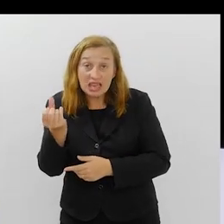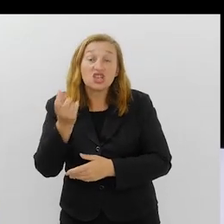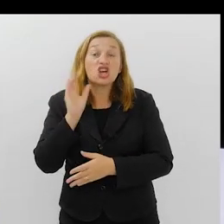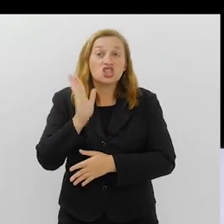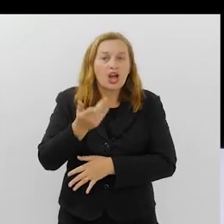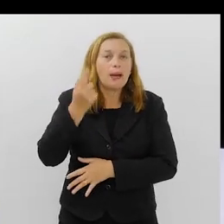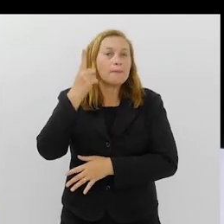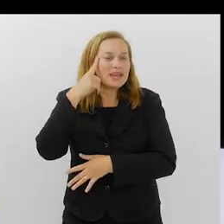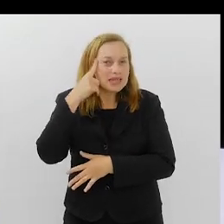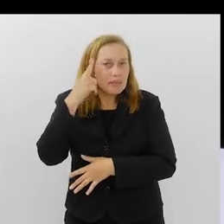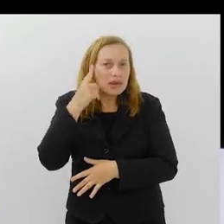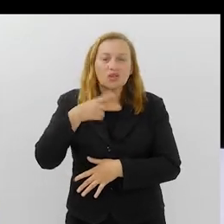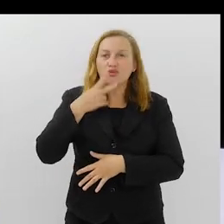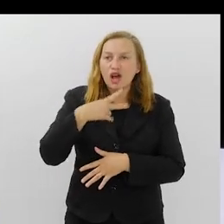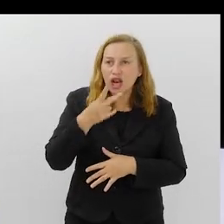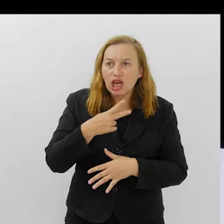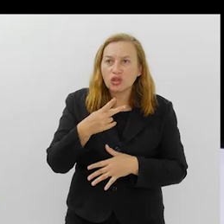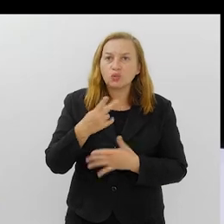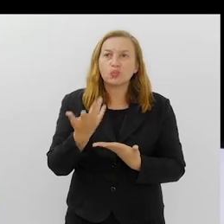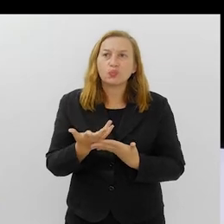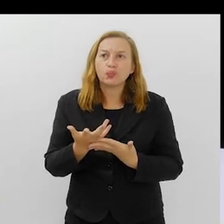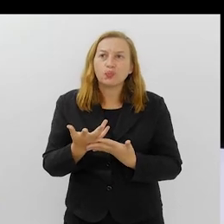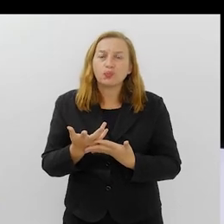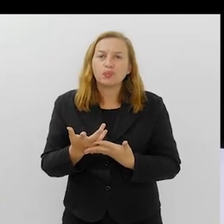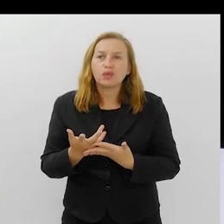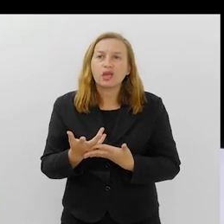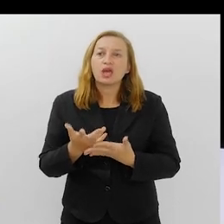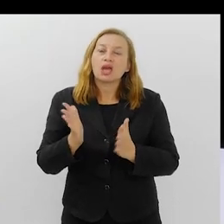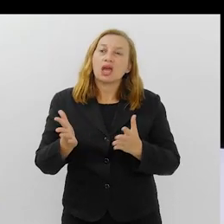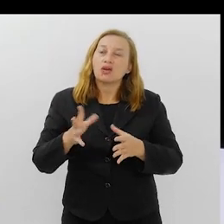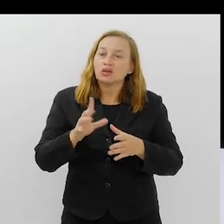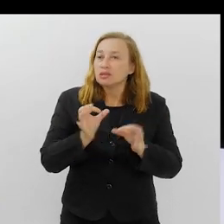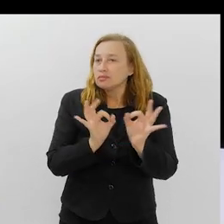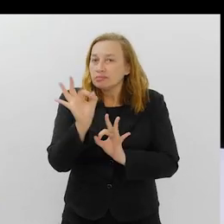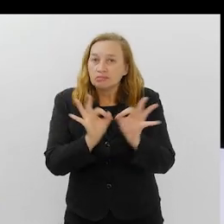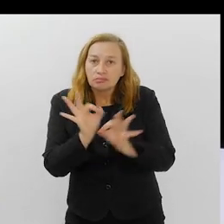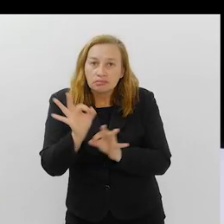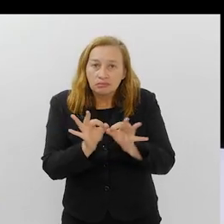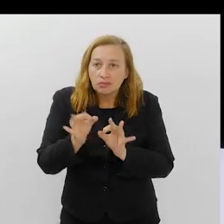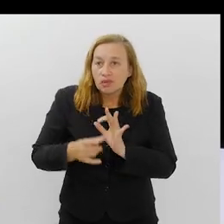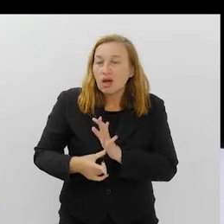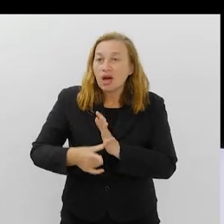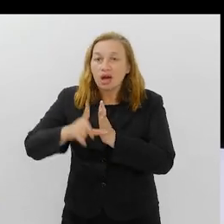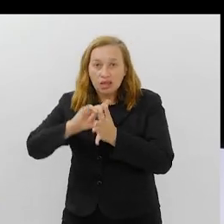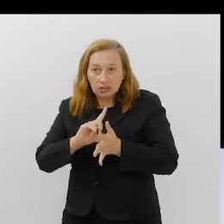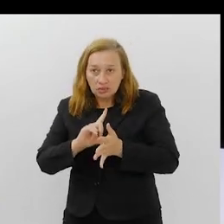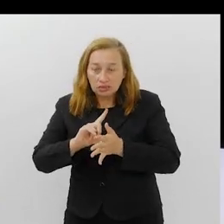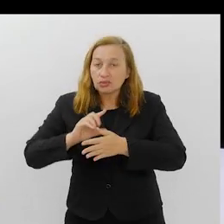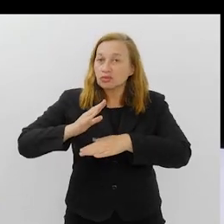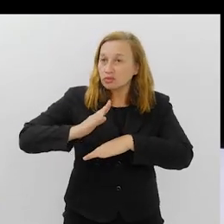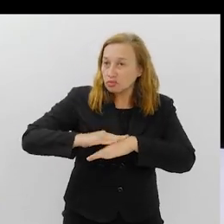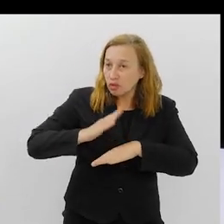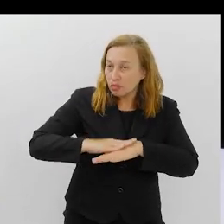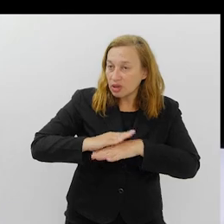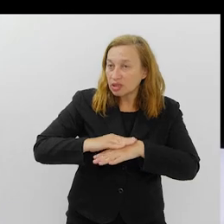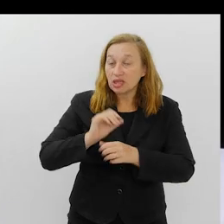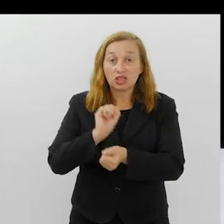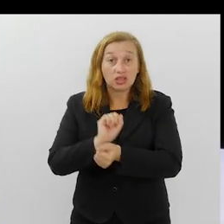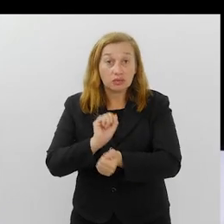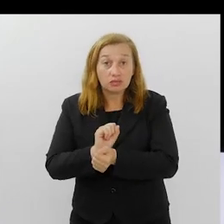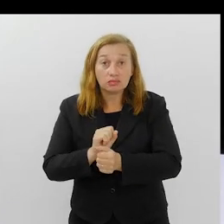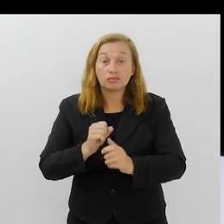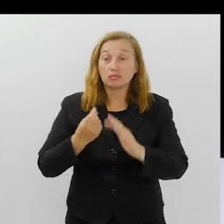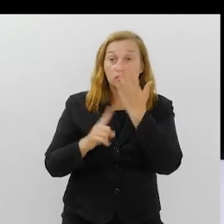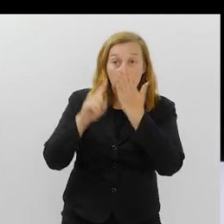já tem pensamentos para isso, né? É algo que se planeja com muita antecedência, né? O que a gente espera para o